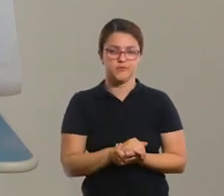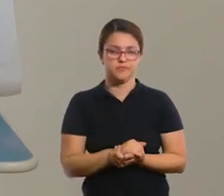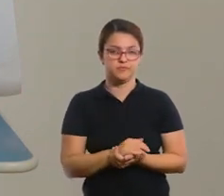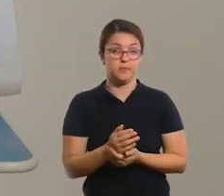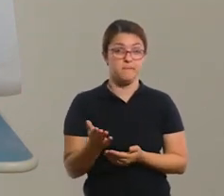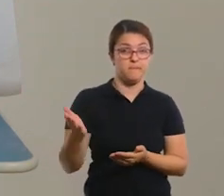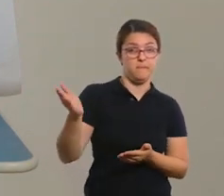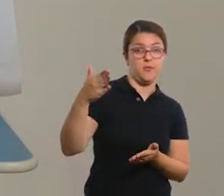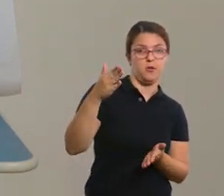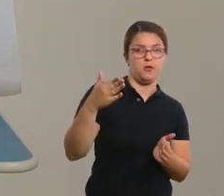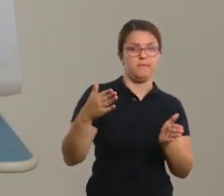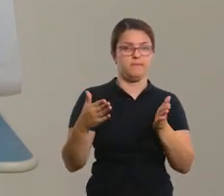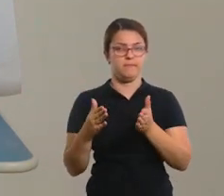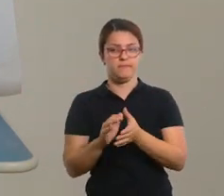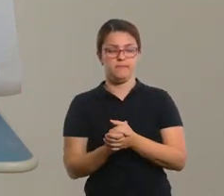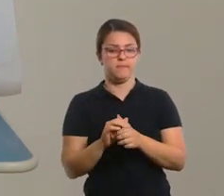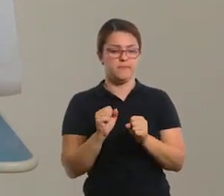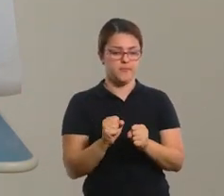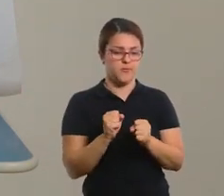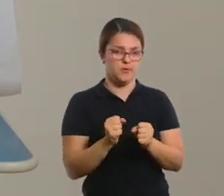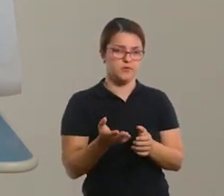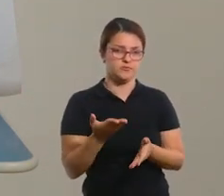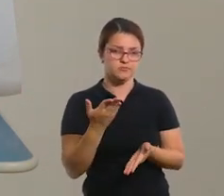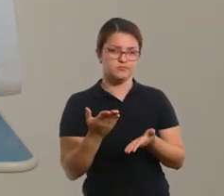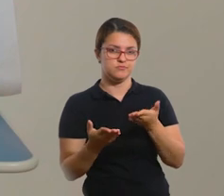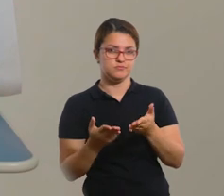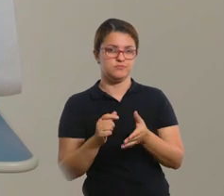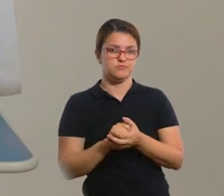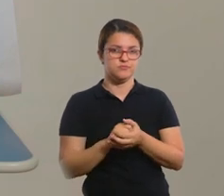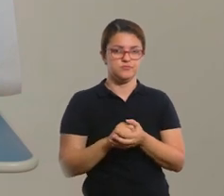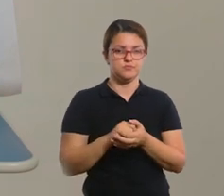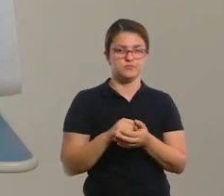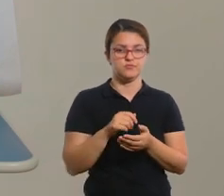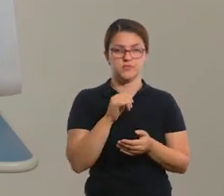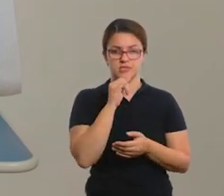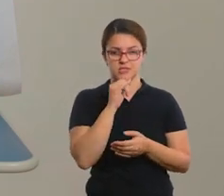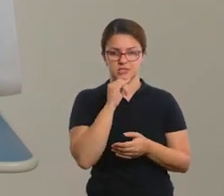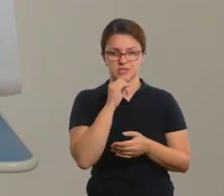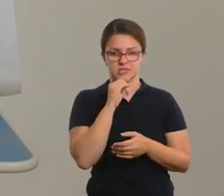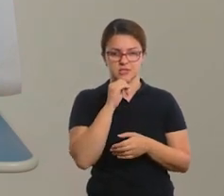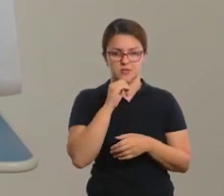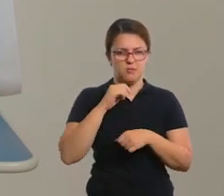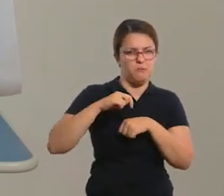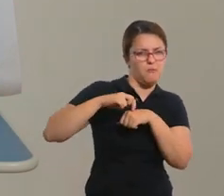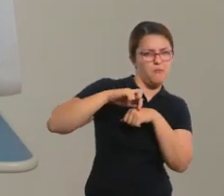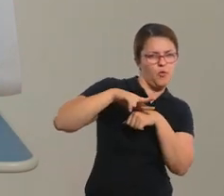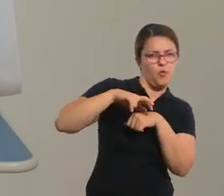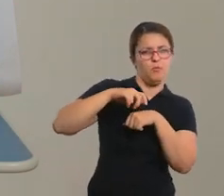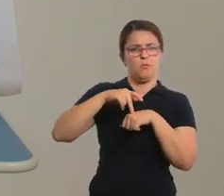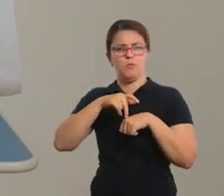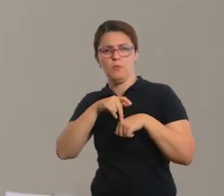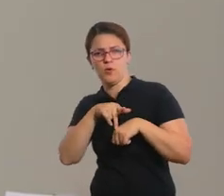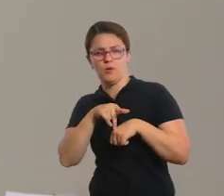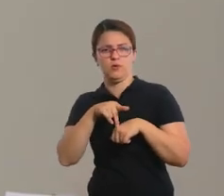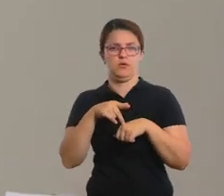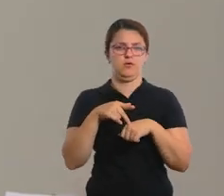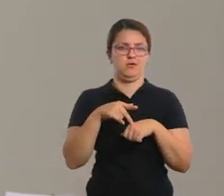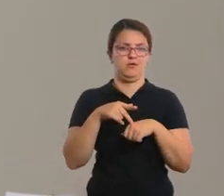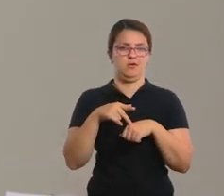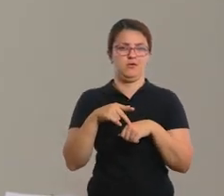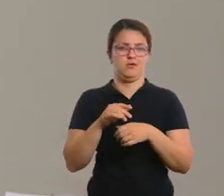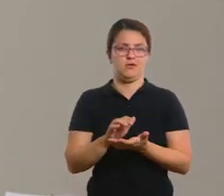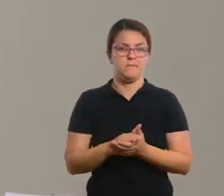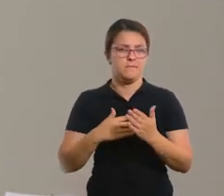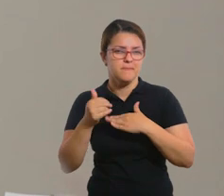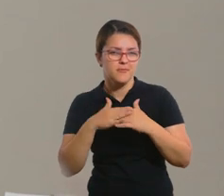tapa, de repente, se a bexiga estiver muito no chão, pode fazer um chute que ela puder, não relacionado à técnica de luta. conforme